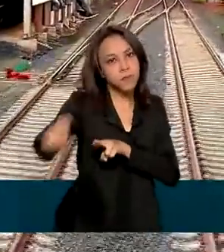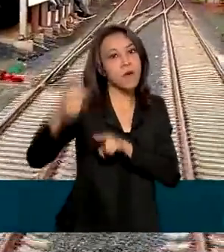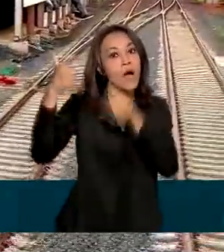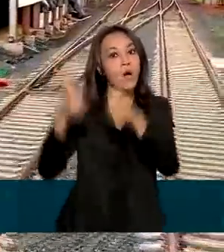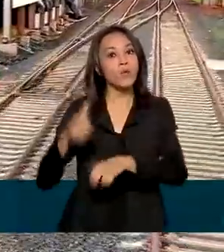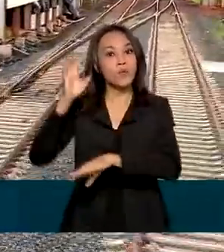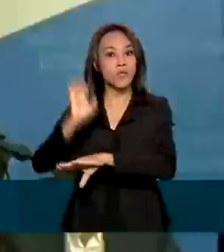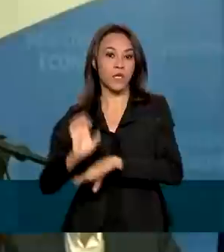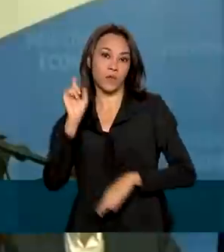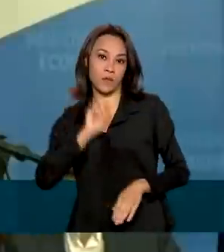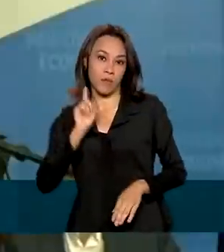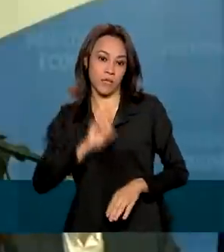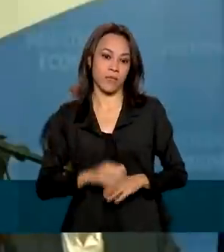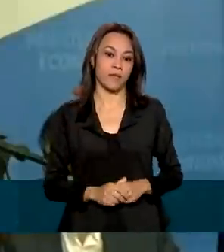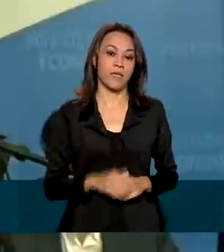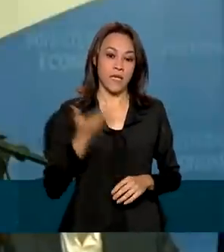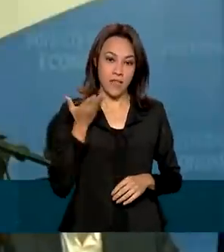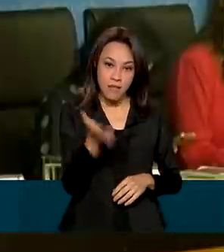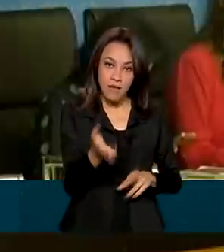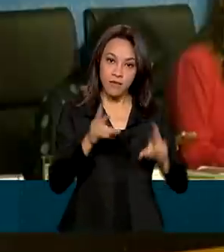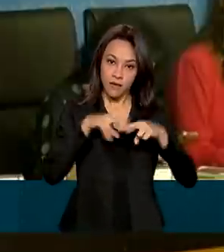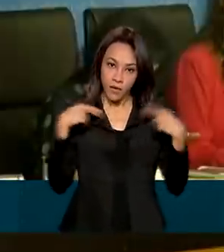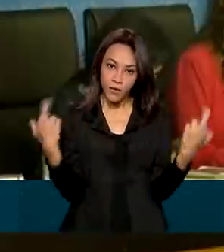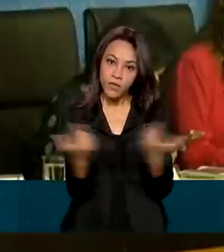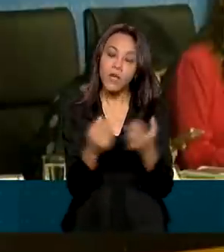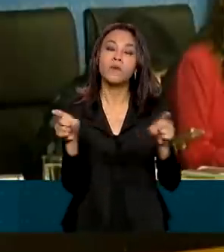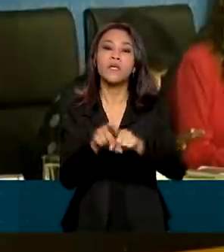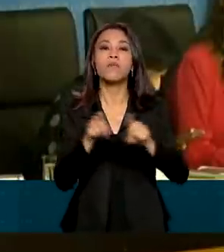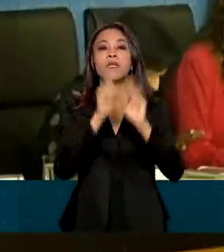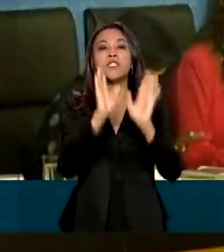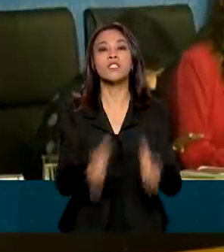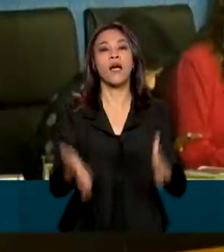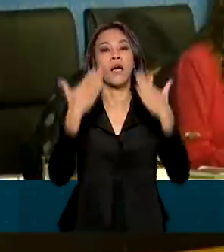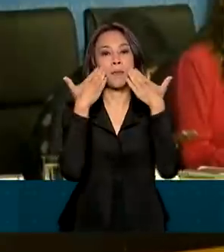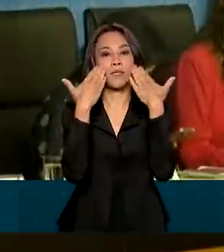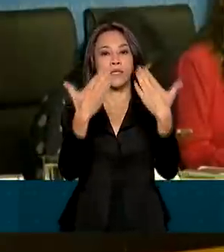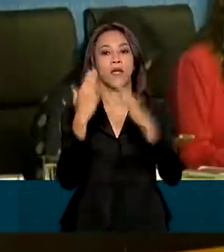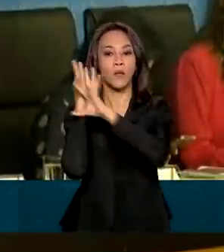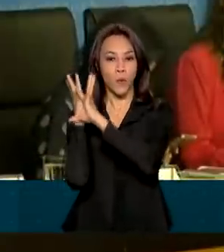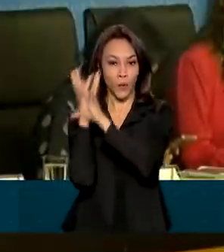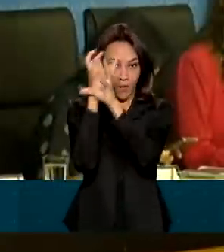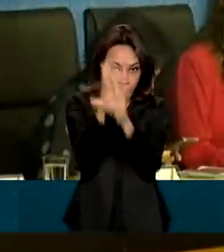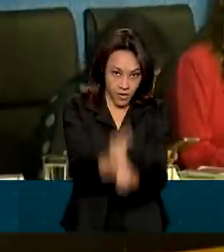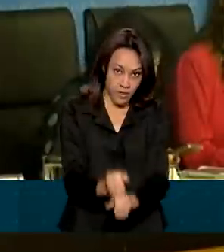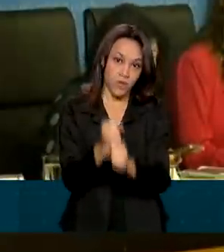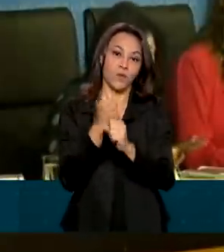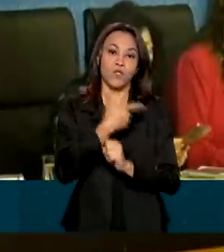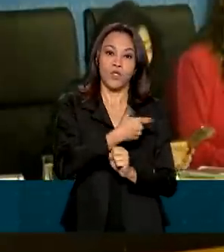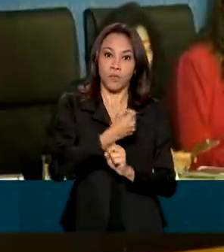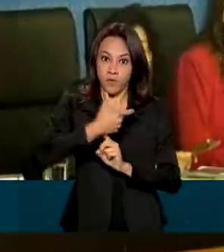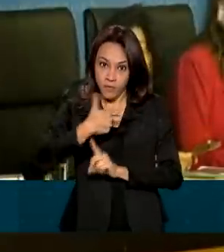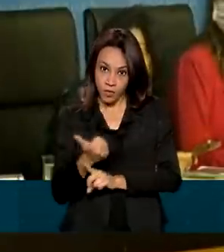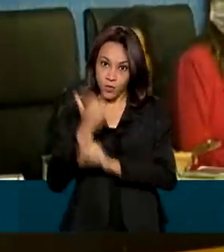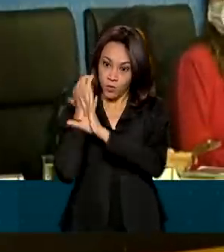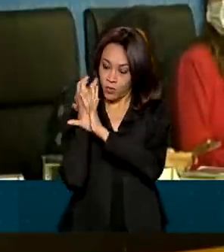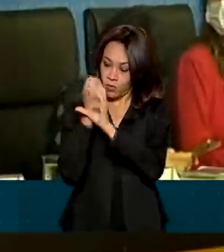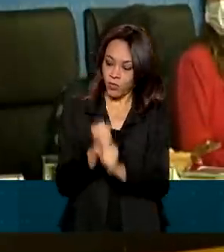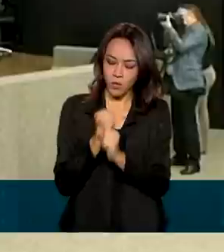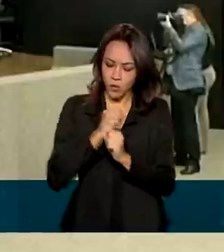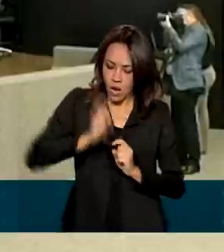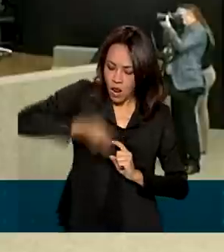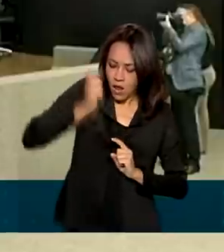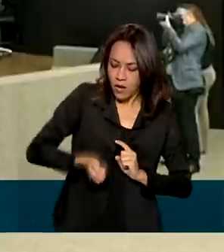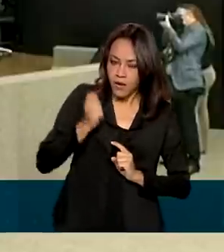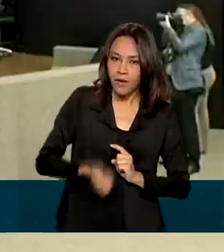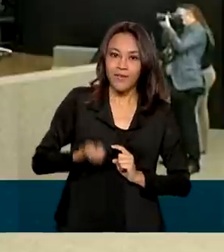em Minas Gerais. Durante a reunião também foi apresentado um balanço de 2021. Ao todo foram leiloados